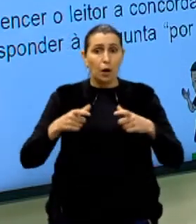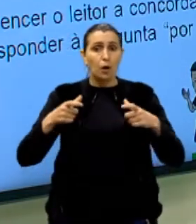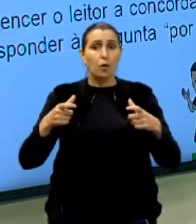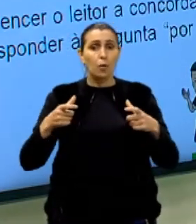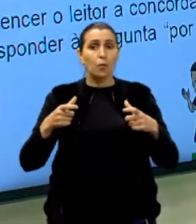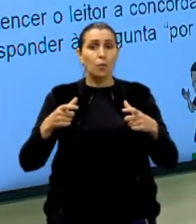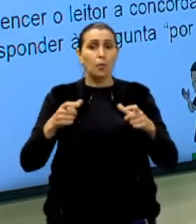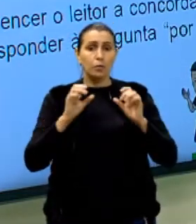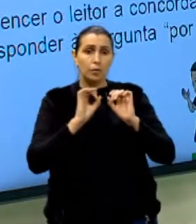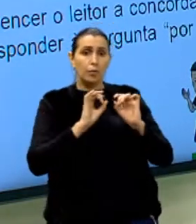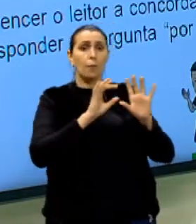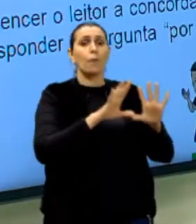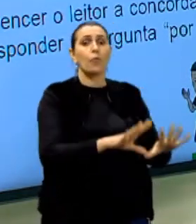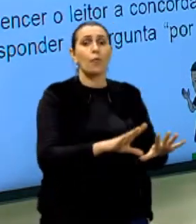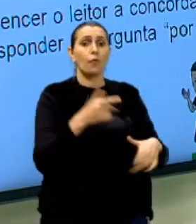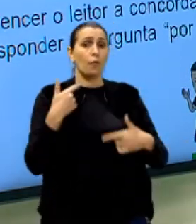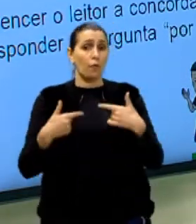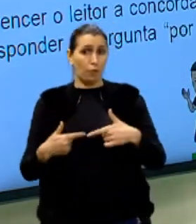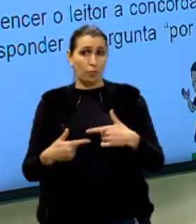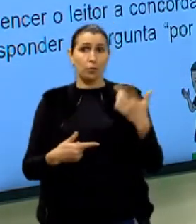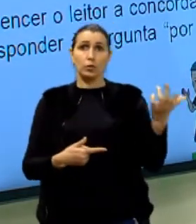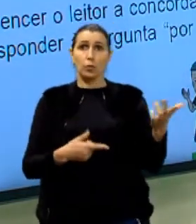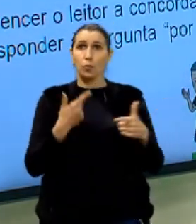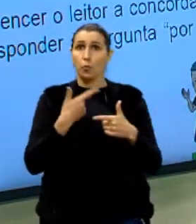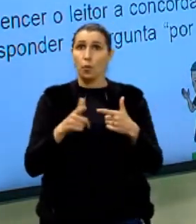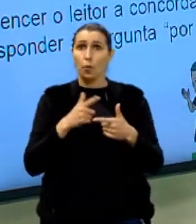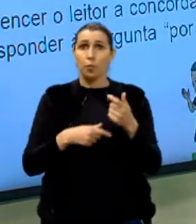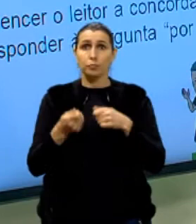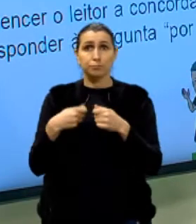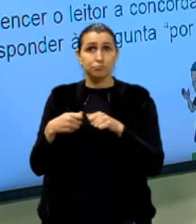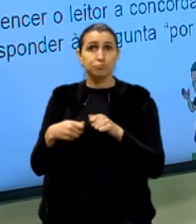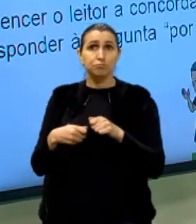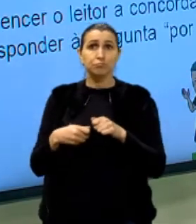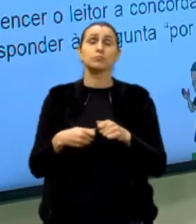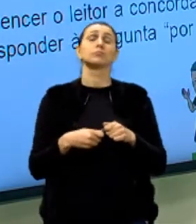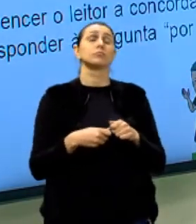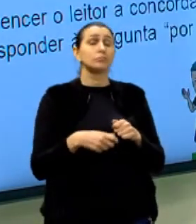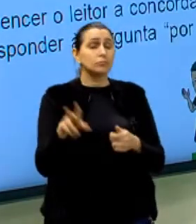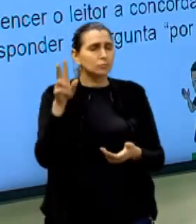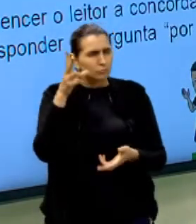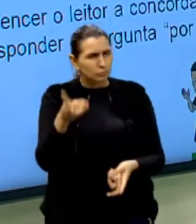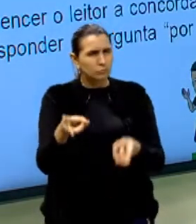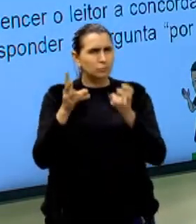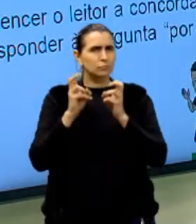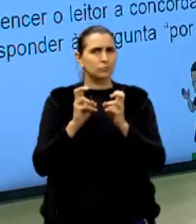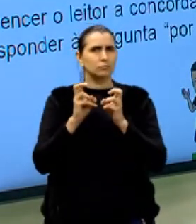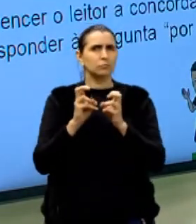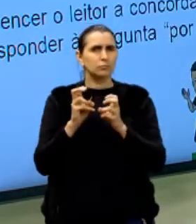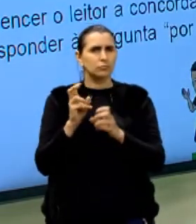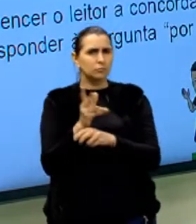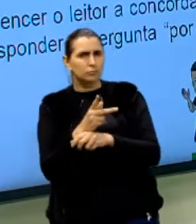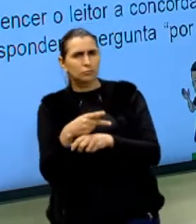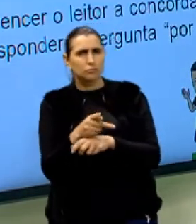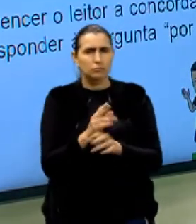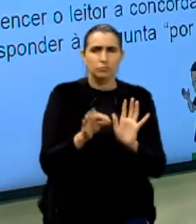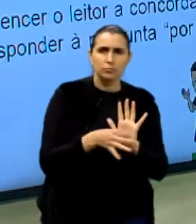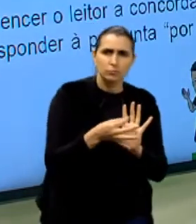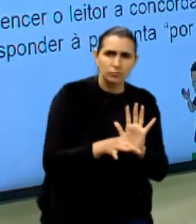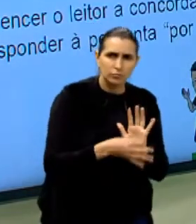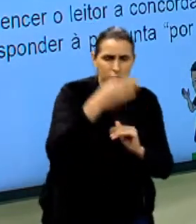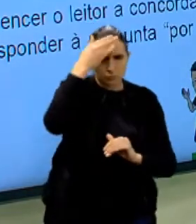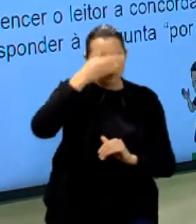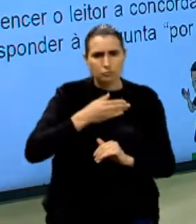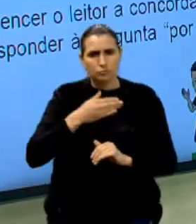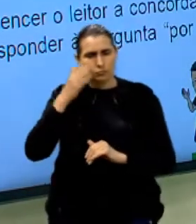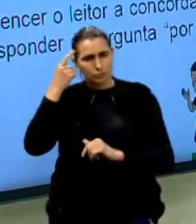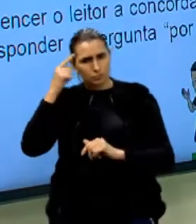de abandono do trabalho, ou seja, isso gera um problema econômico, tá vendo? Então eu já estou buscando aí argumentos para comprovar essa